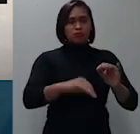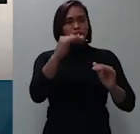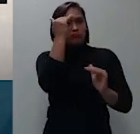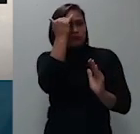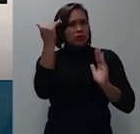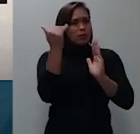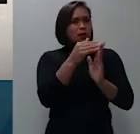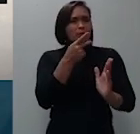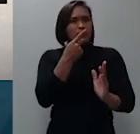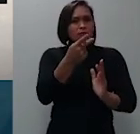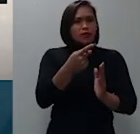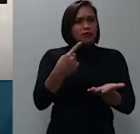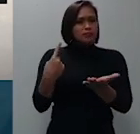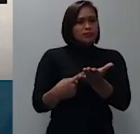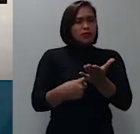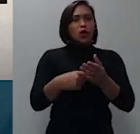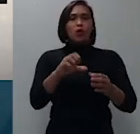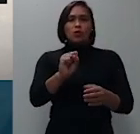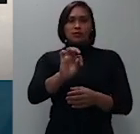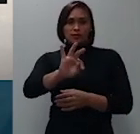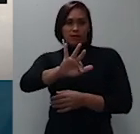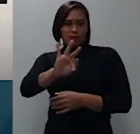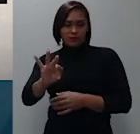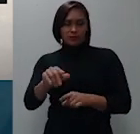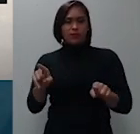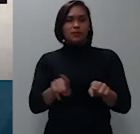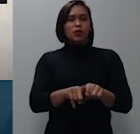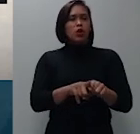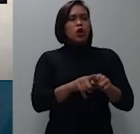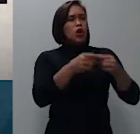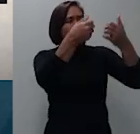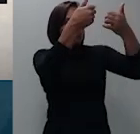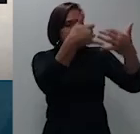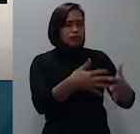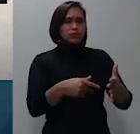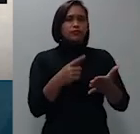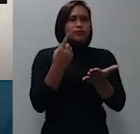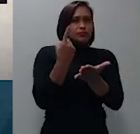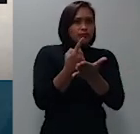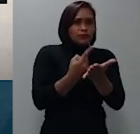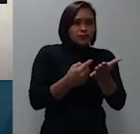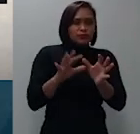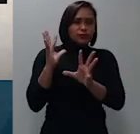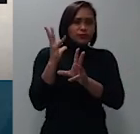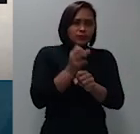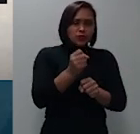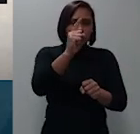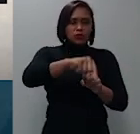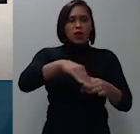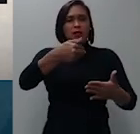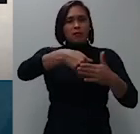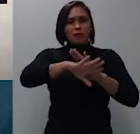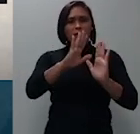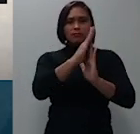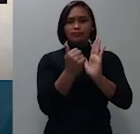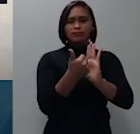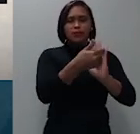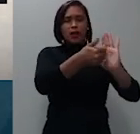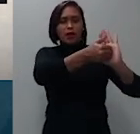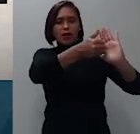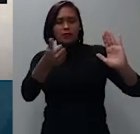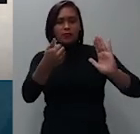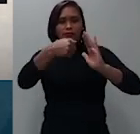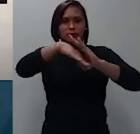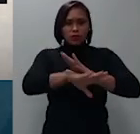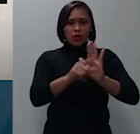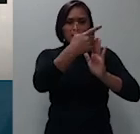o Supremo como visto a decisão hora embargada que indeferiu o pedido de retirada de pauta sobre estamento do